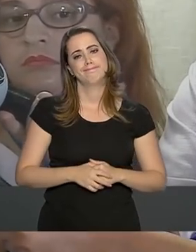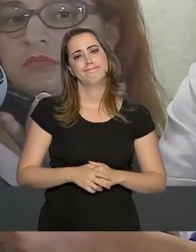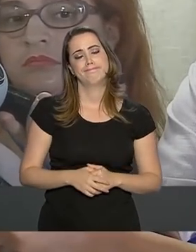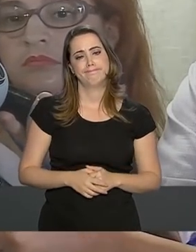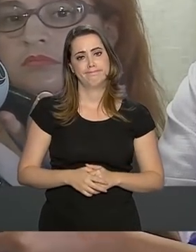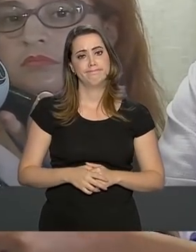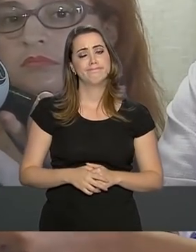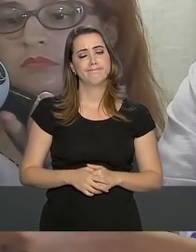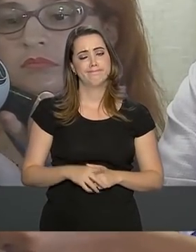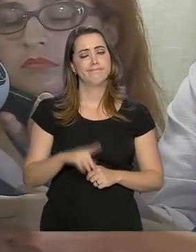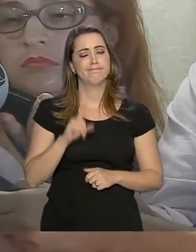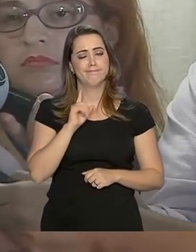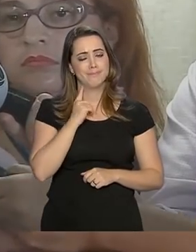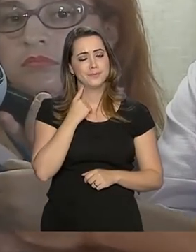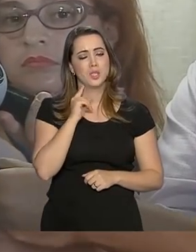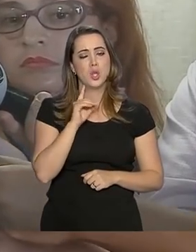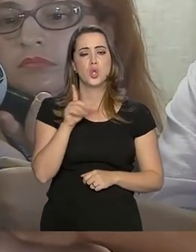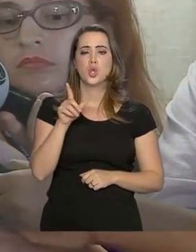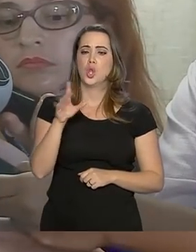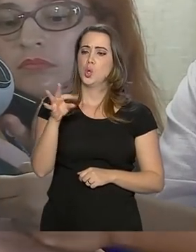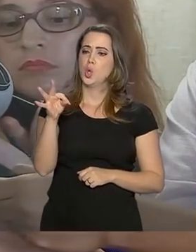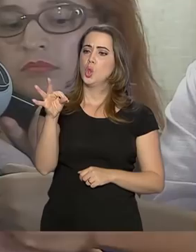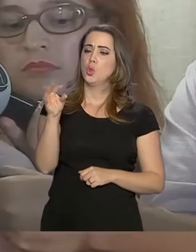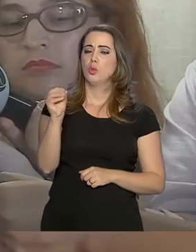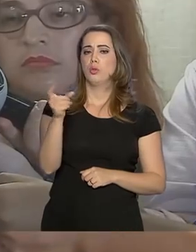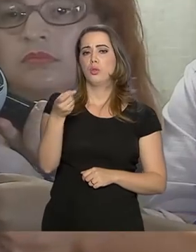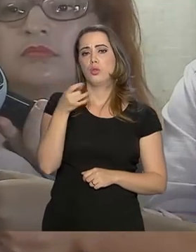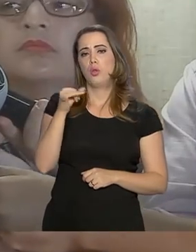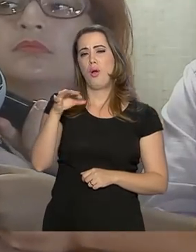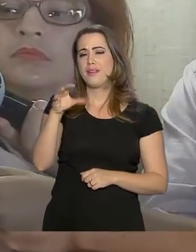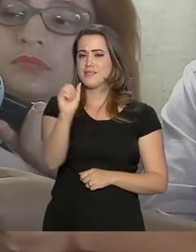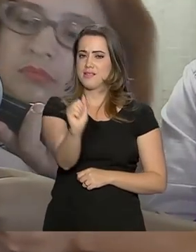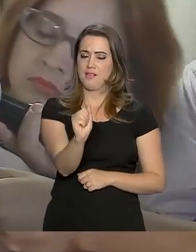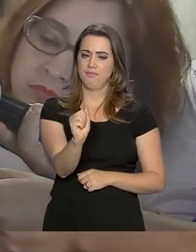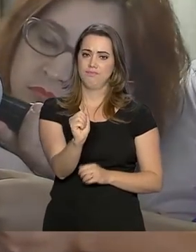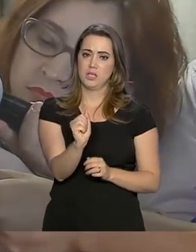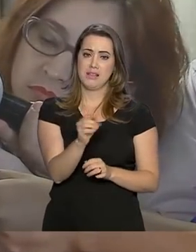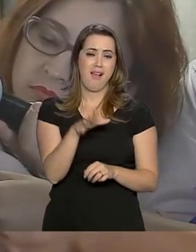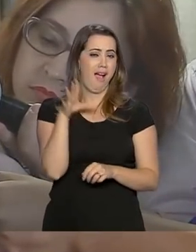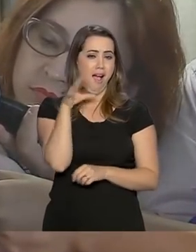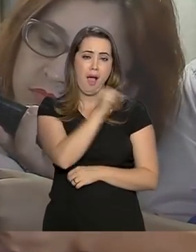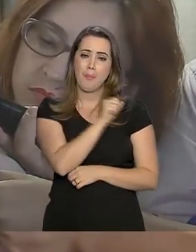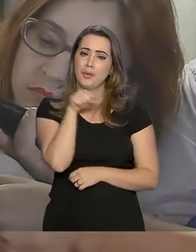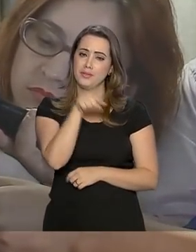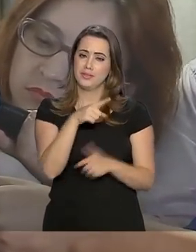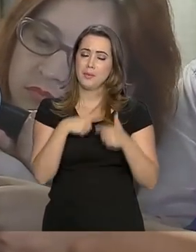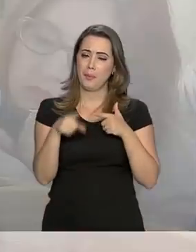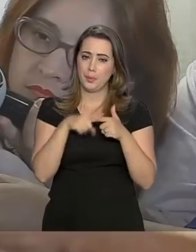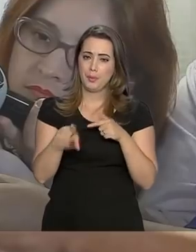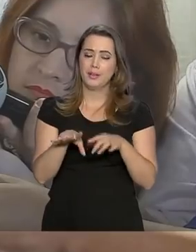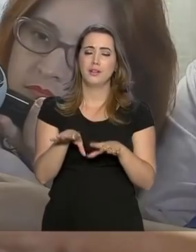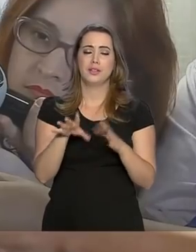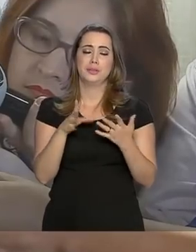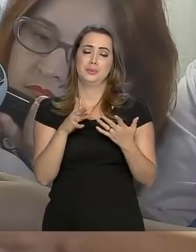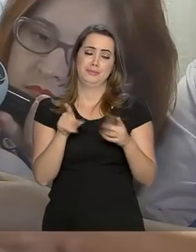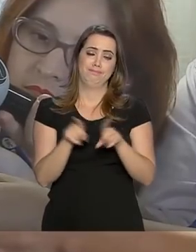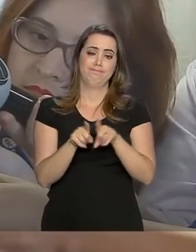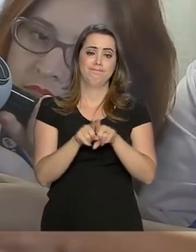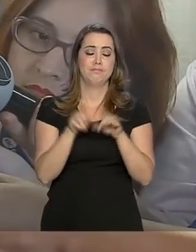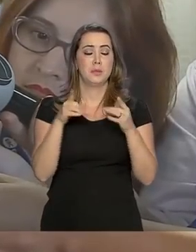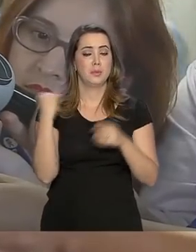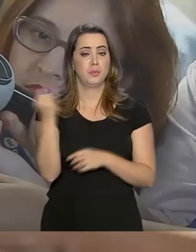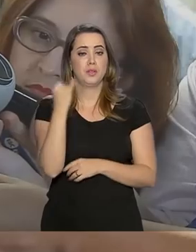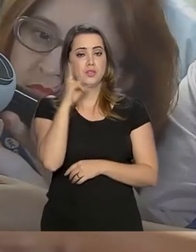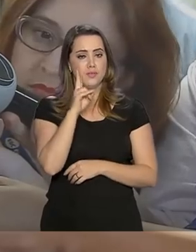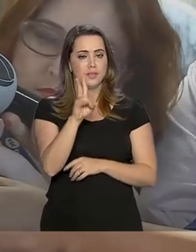com a água e depois o consumo, a curto prazo você vai ter esse tipo de situação decorrente de uma intoxicação. Mas é importante também